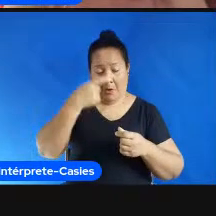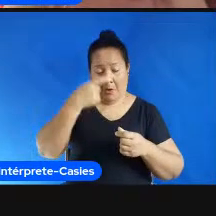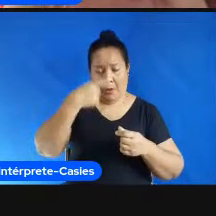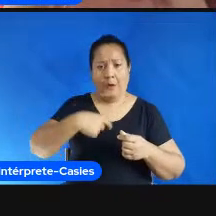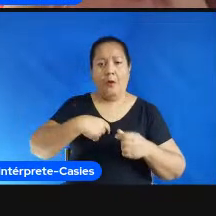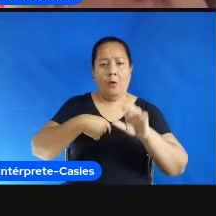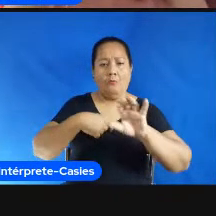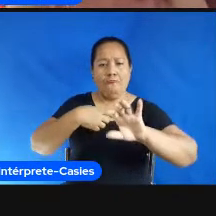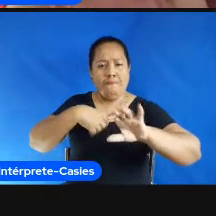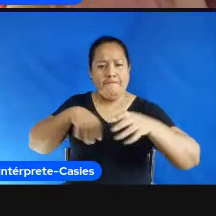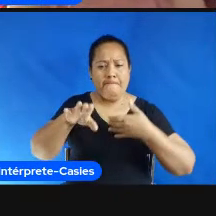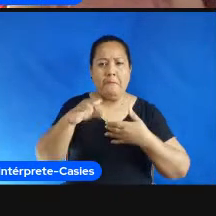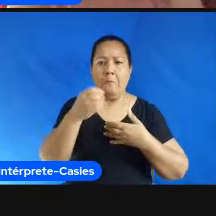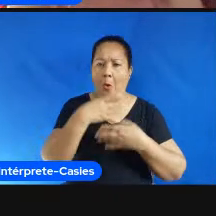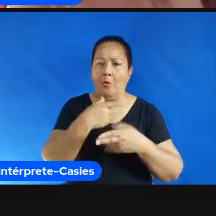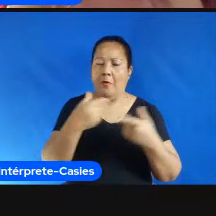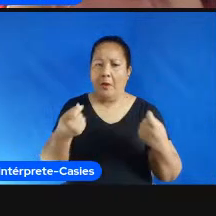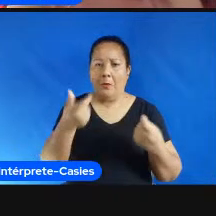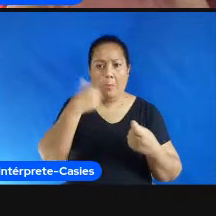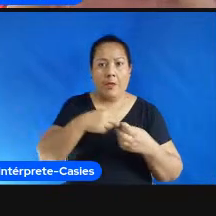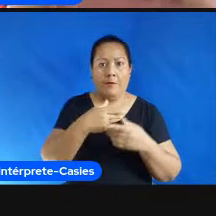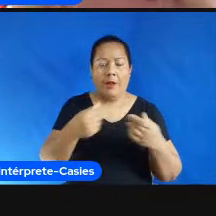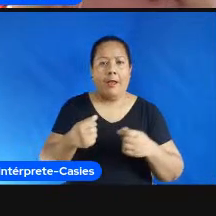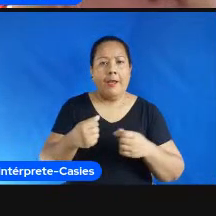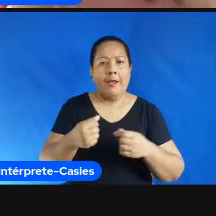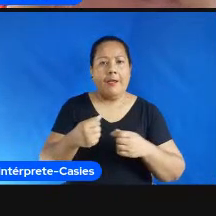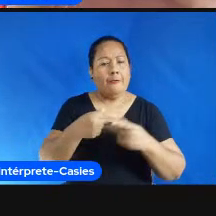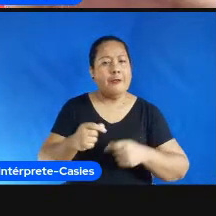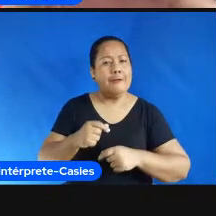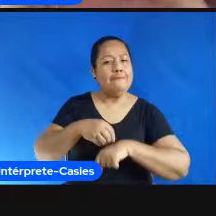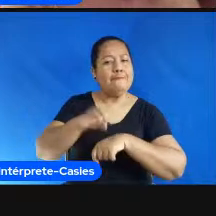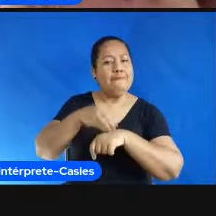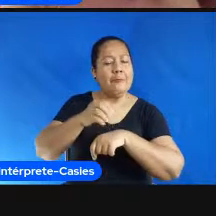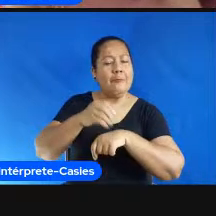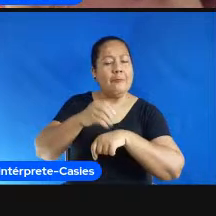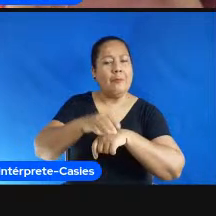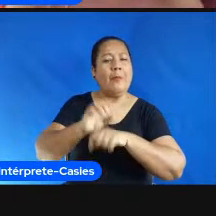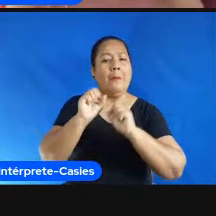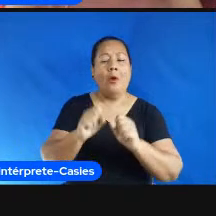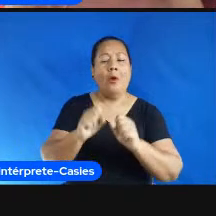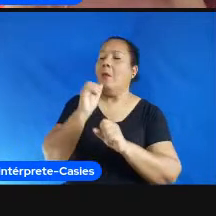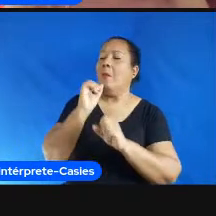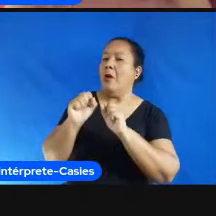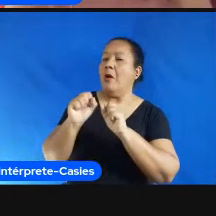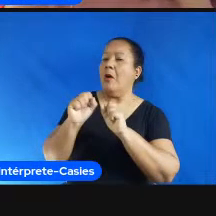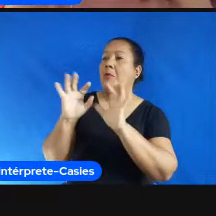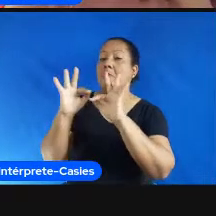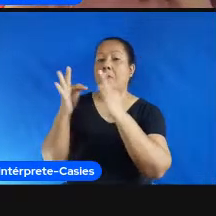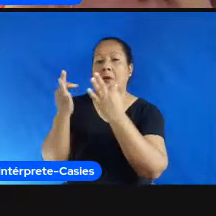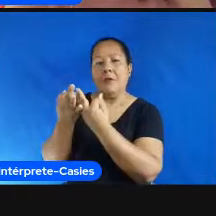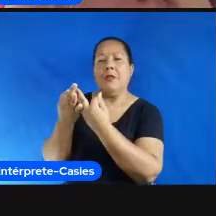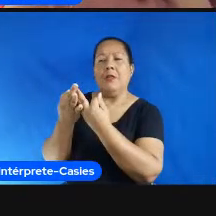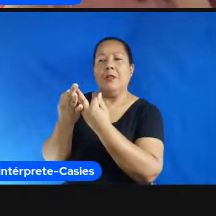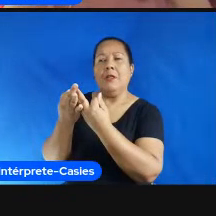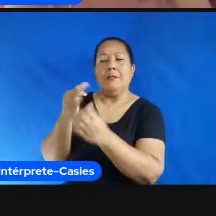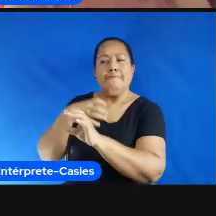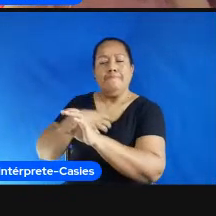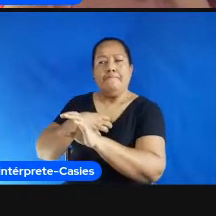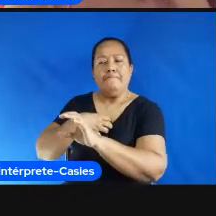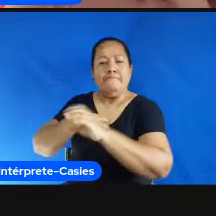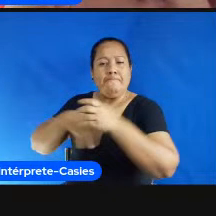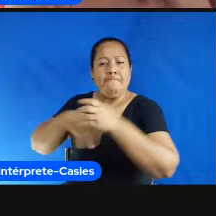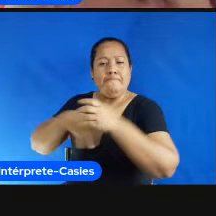uma experiência positiva né a gente qualquer campo da vida é assim com a família com o namorado com namorada né e não é diferente no esporte